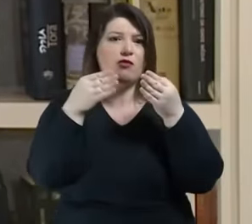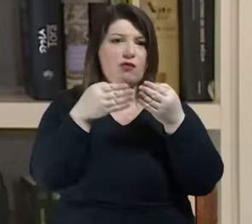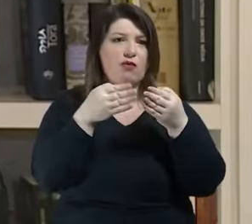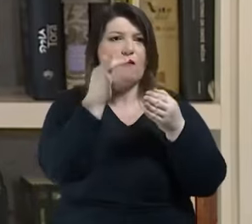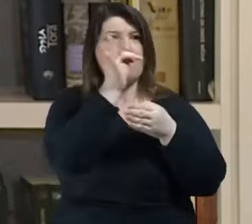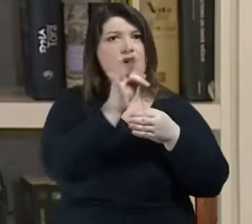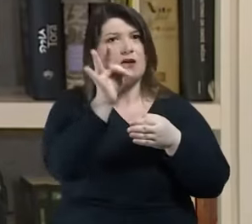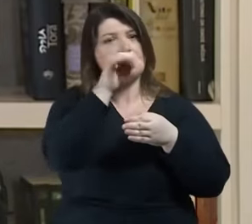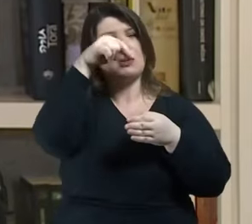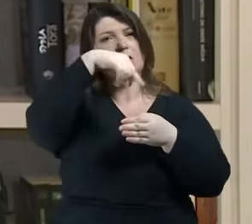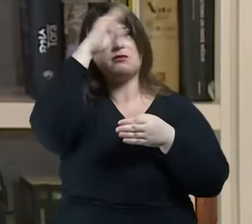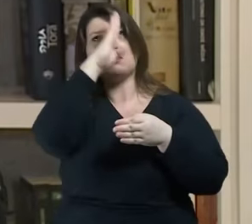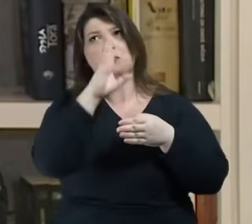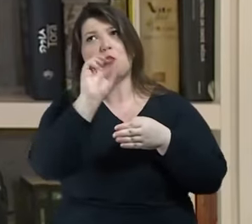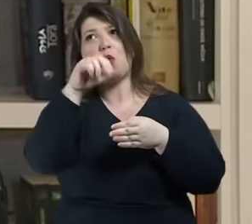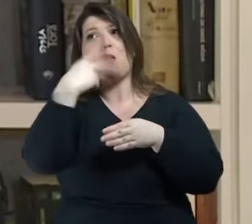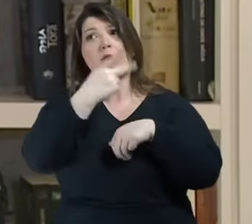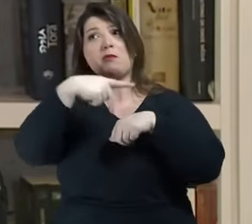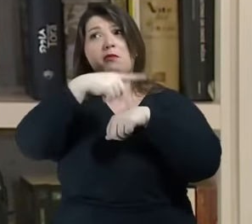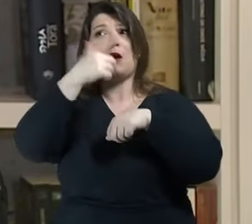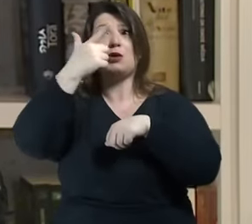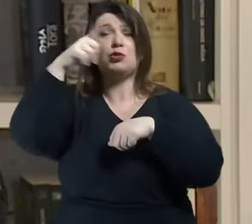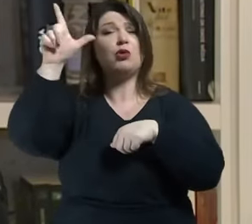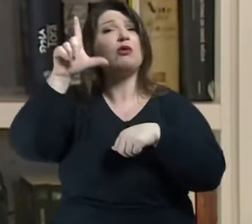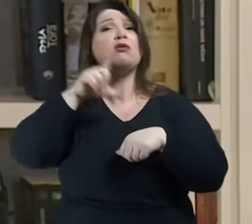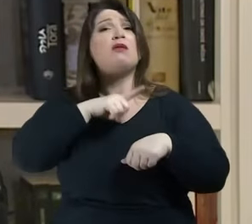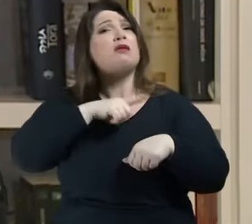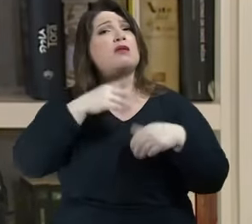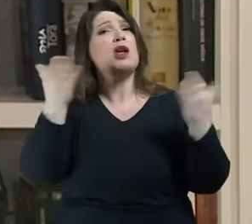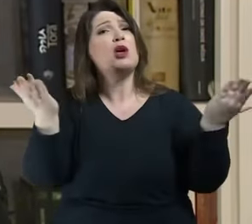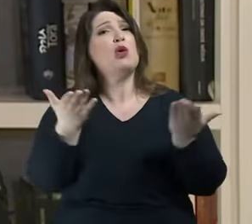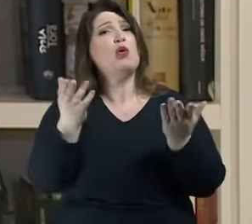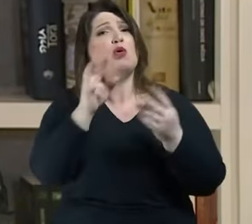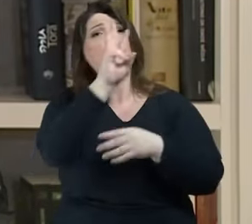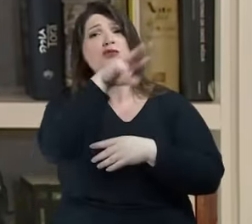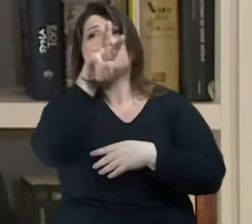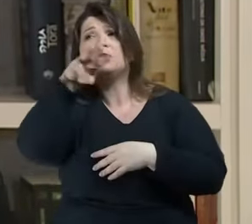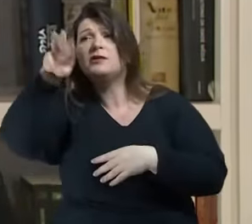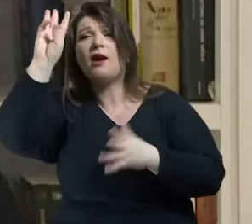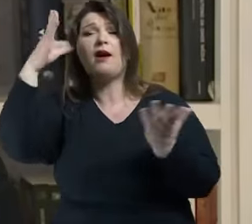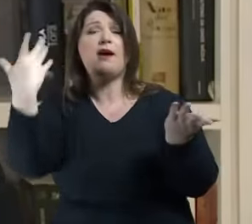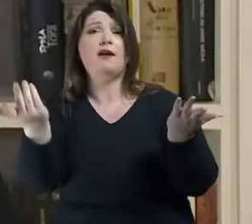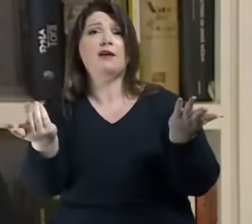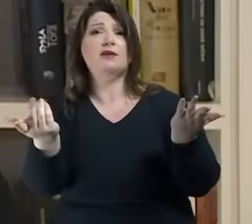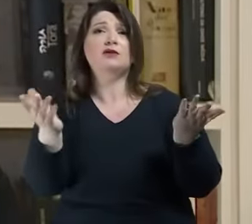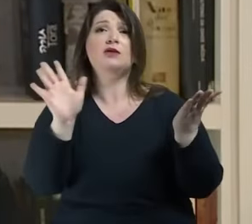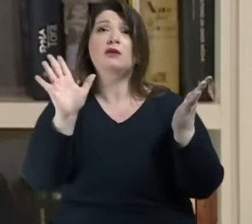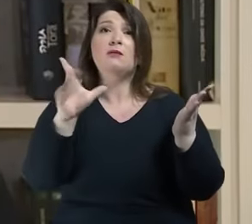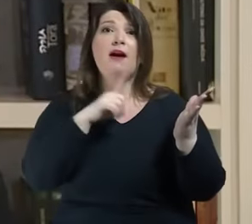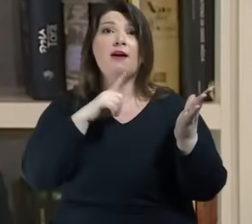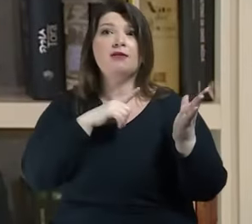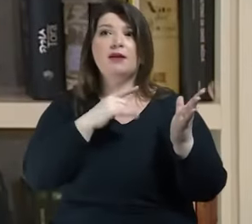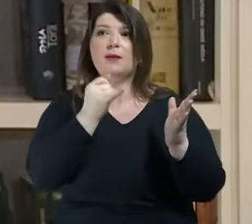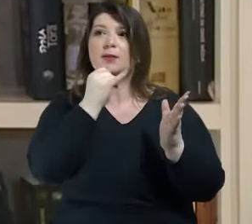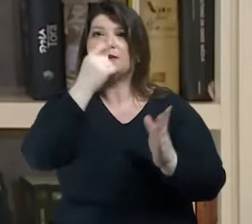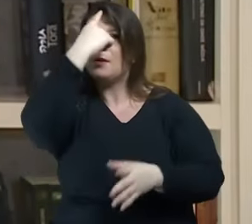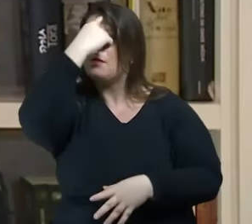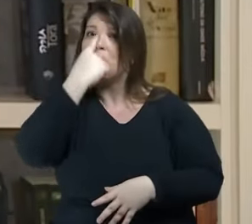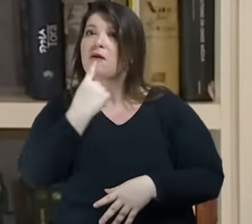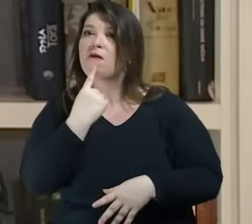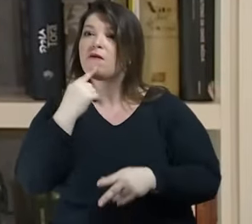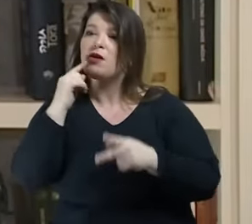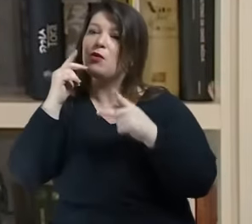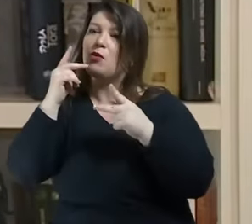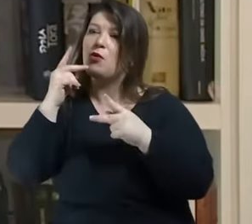tem hoje sites mas andam lado a lado dos seus perfis públicos com jovens